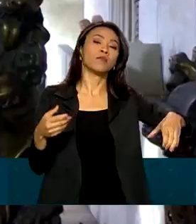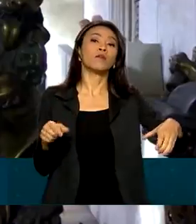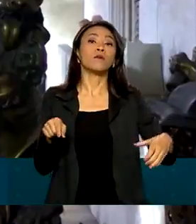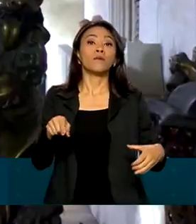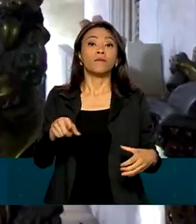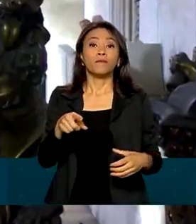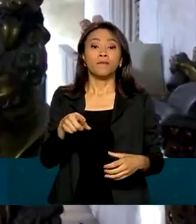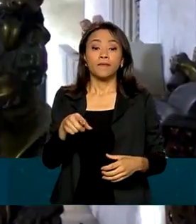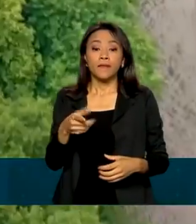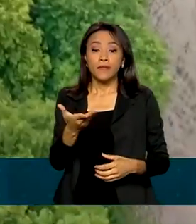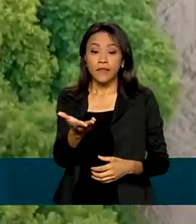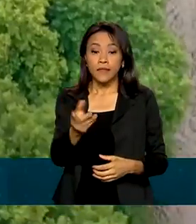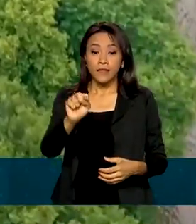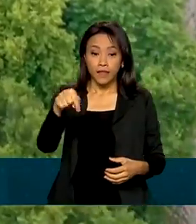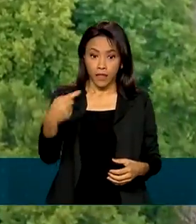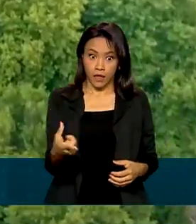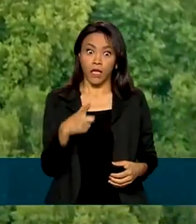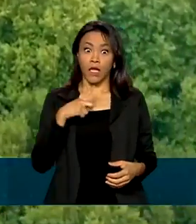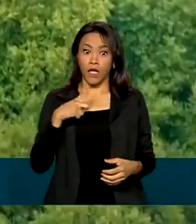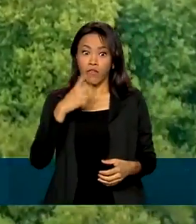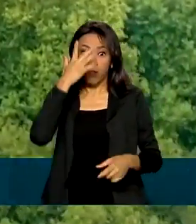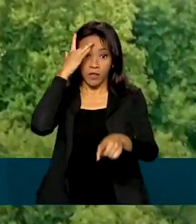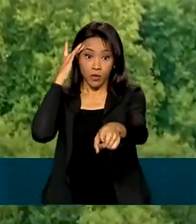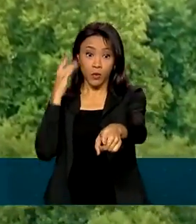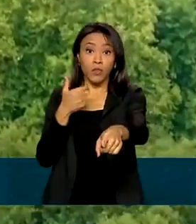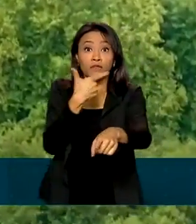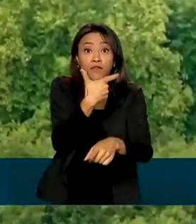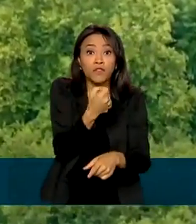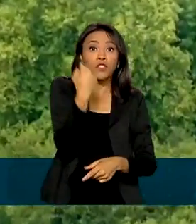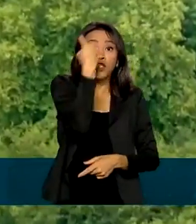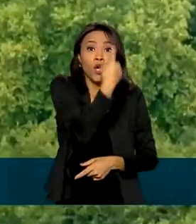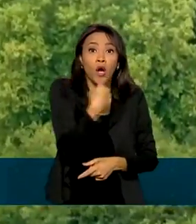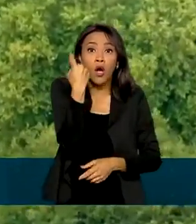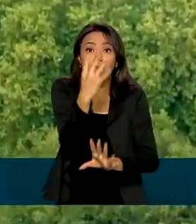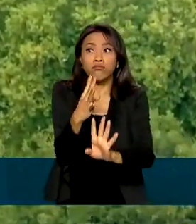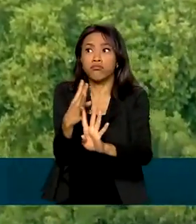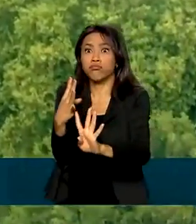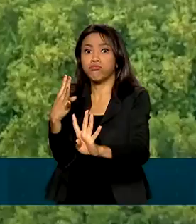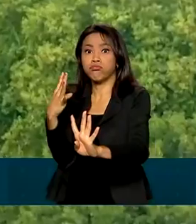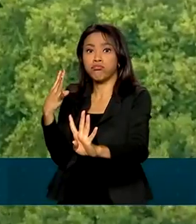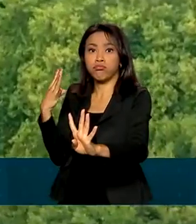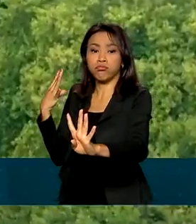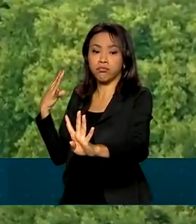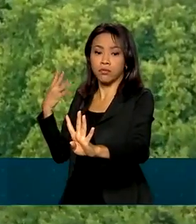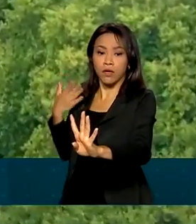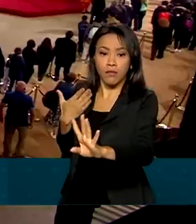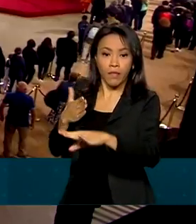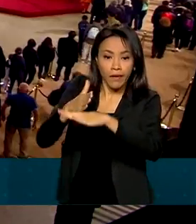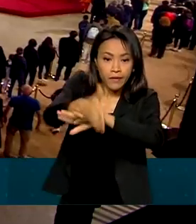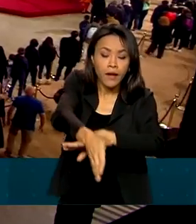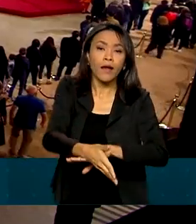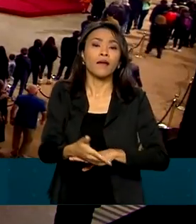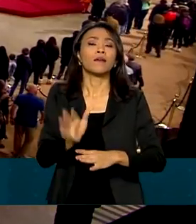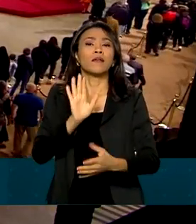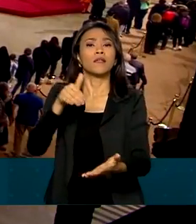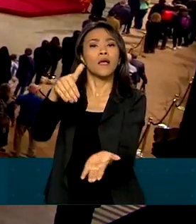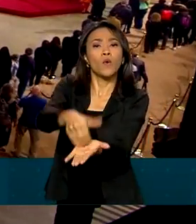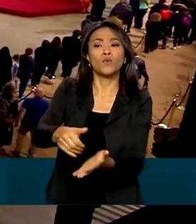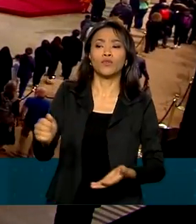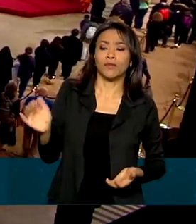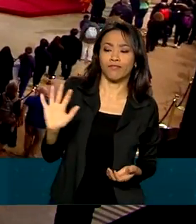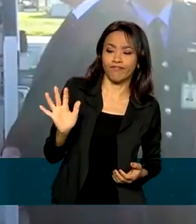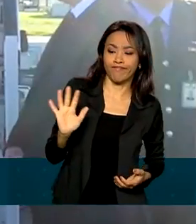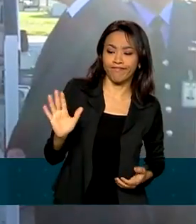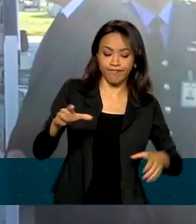britânico. Teve gente que ficou quase 20 horas na fila para entrar no local e dar o último adeus à monarca.